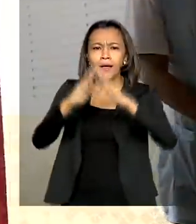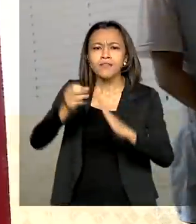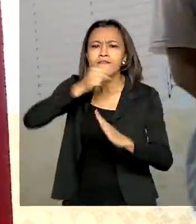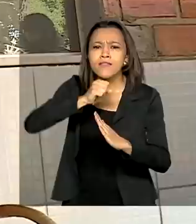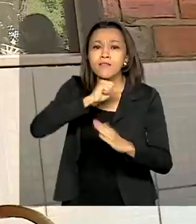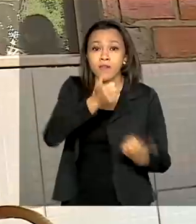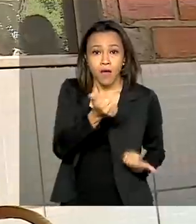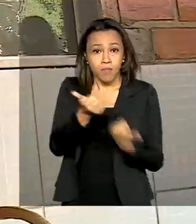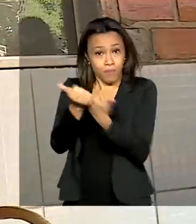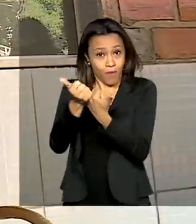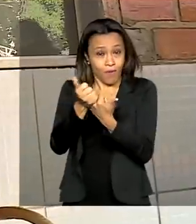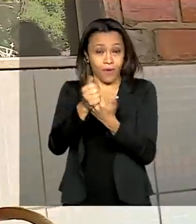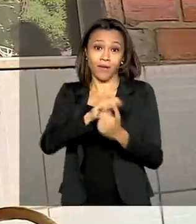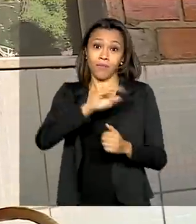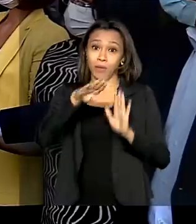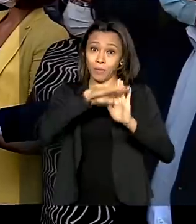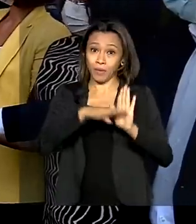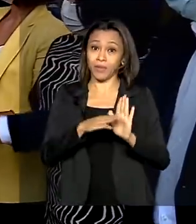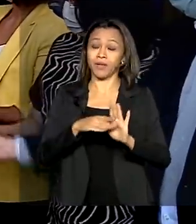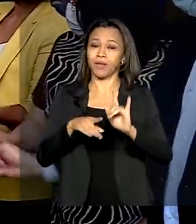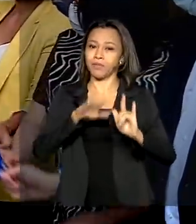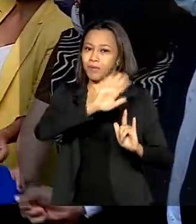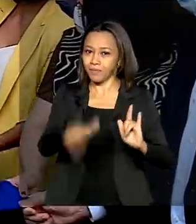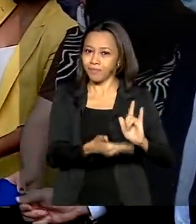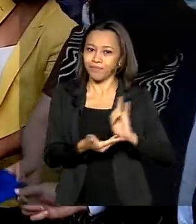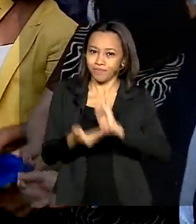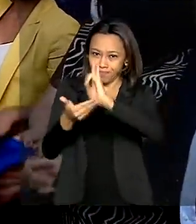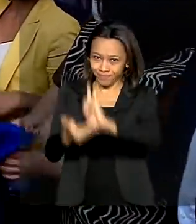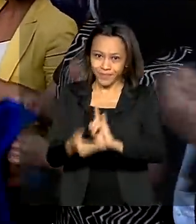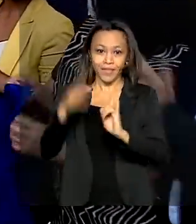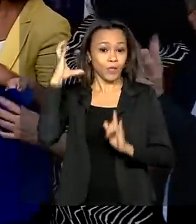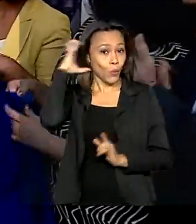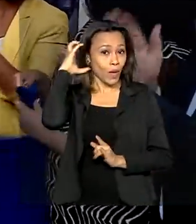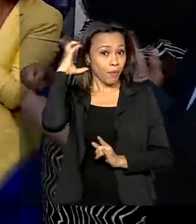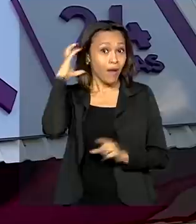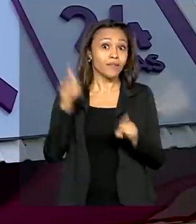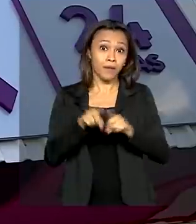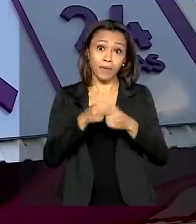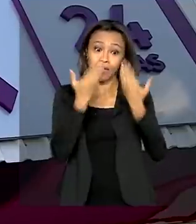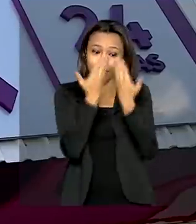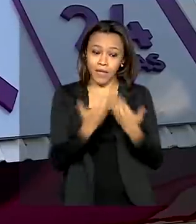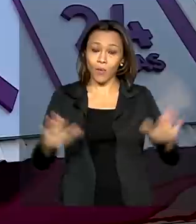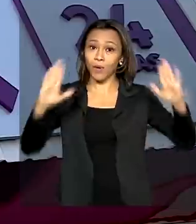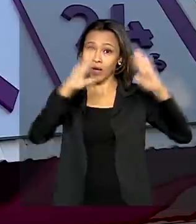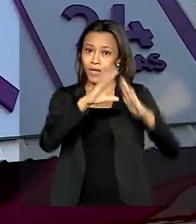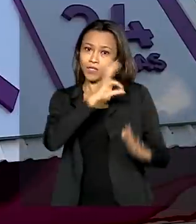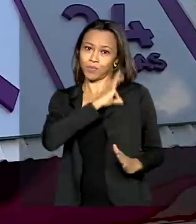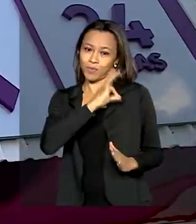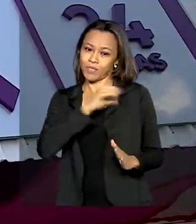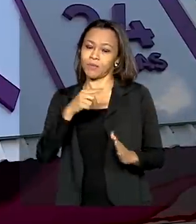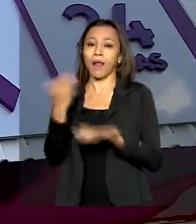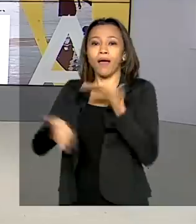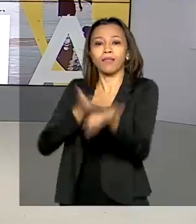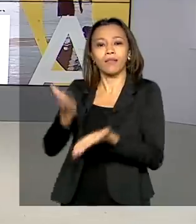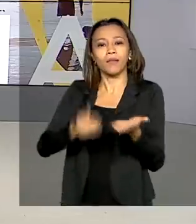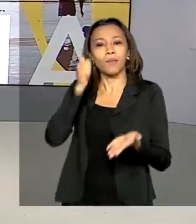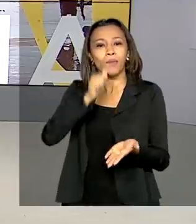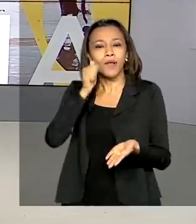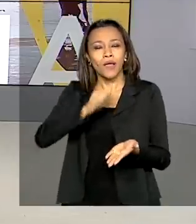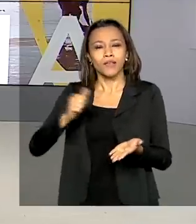apoiado pelo Pátria Voluntária em Cuiabá e inaugura a Delegacia para Atender Mulheres Vítimas de Violência.